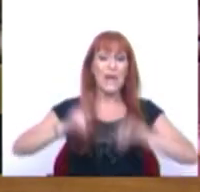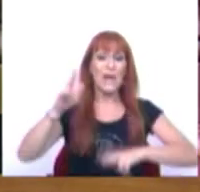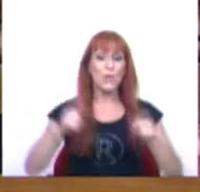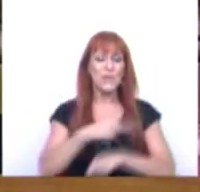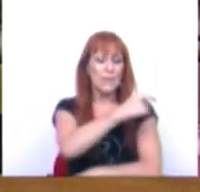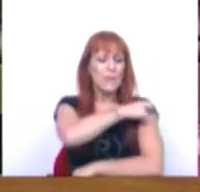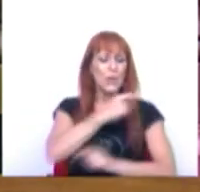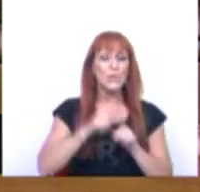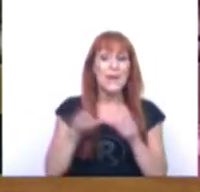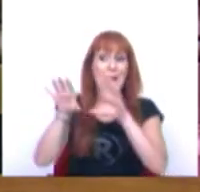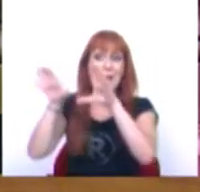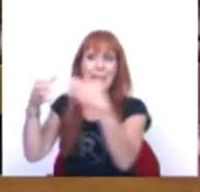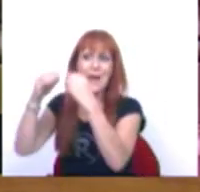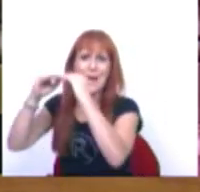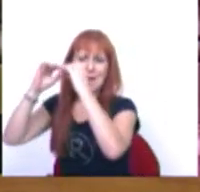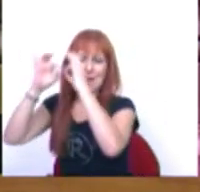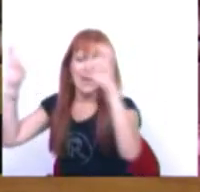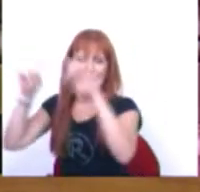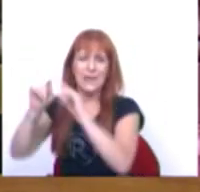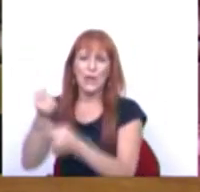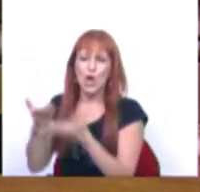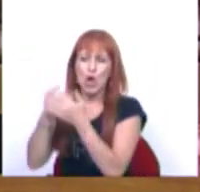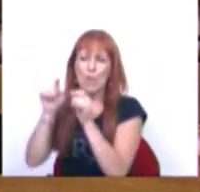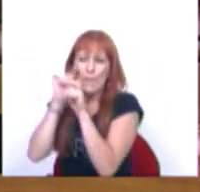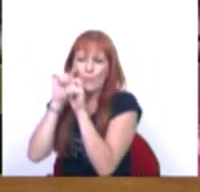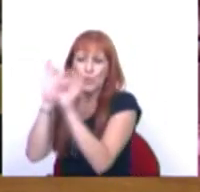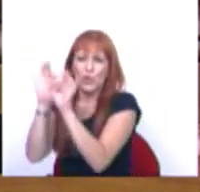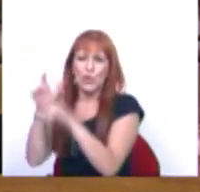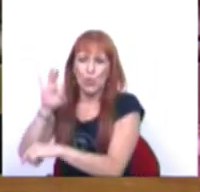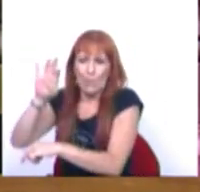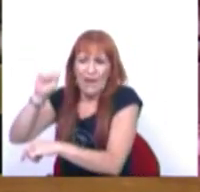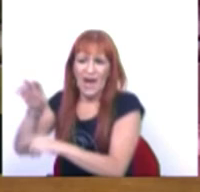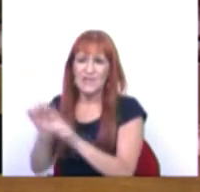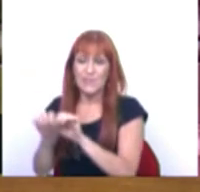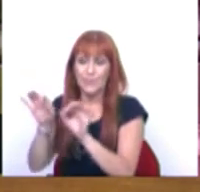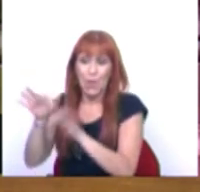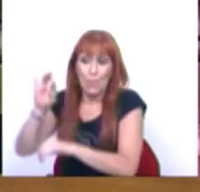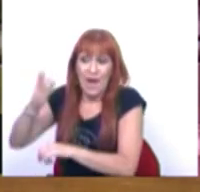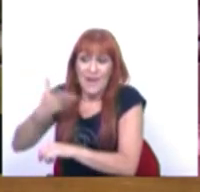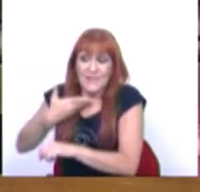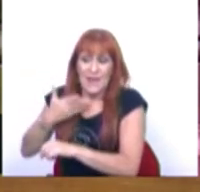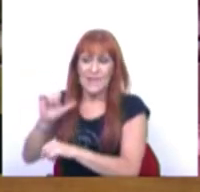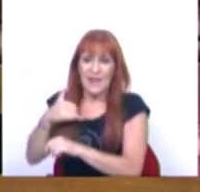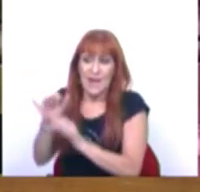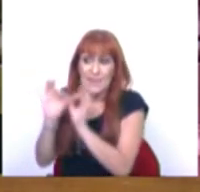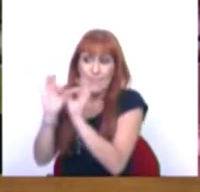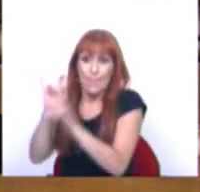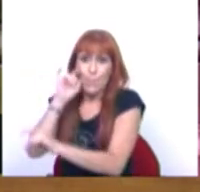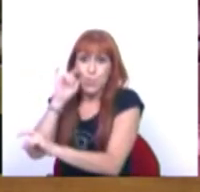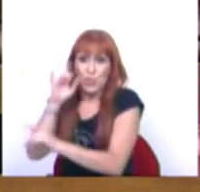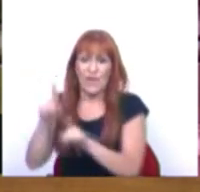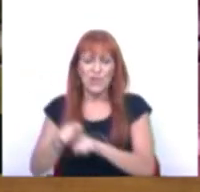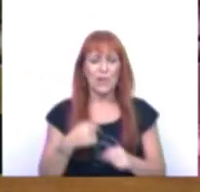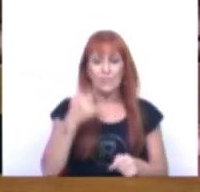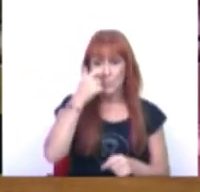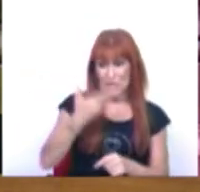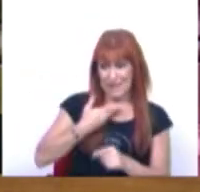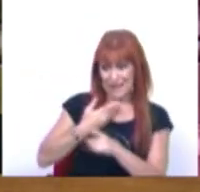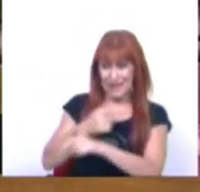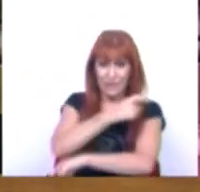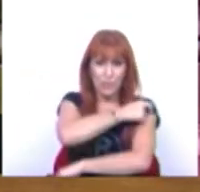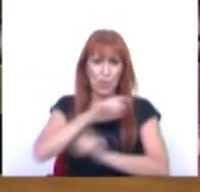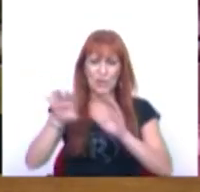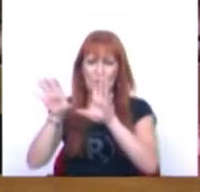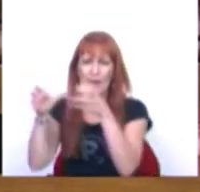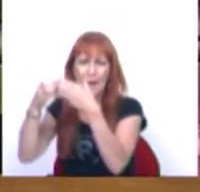Representam uma elite económica protegida por PS, por PSD e por CDS. Estes devedores representam uma elite